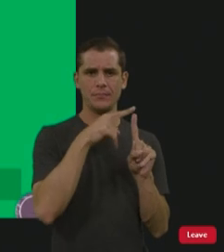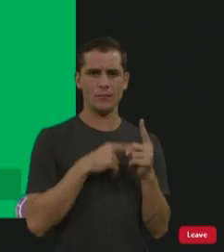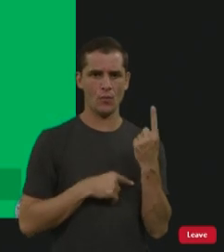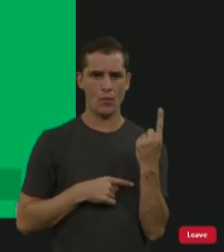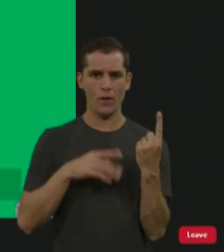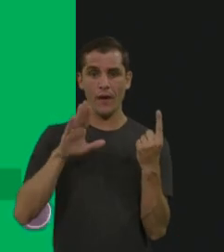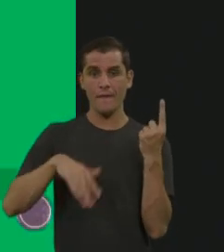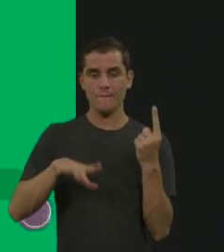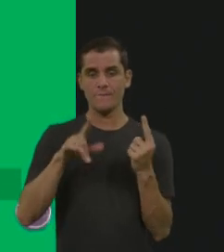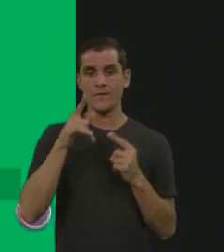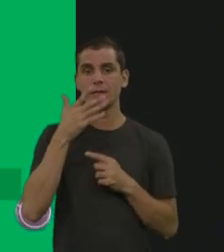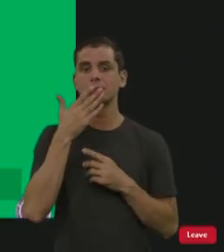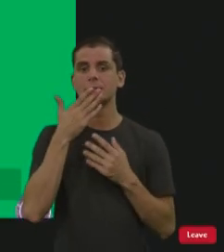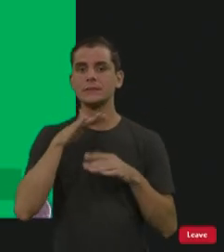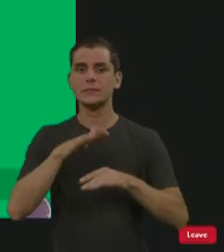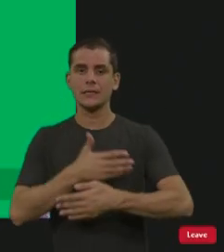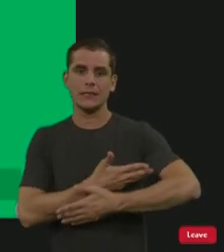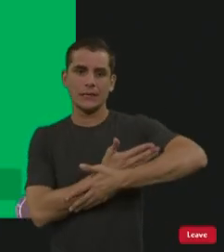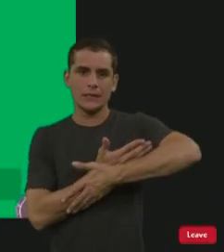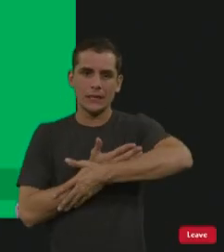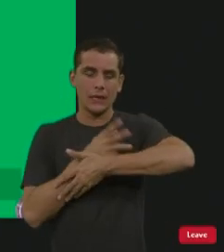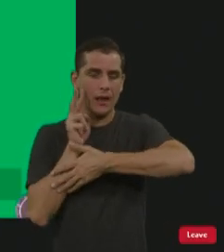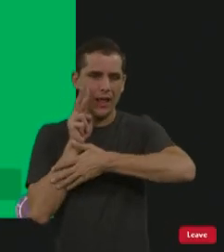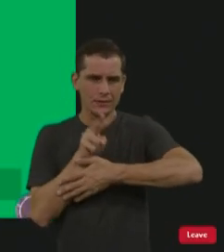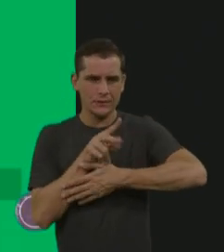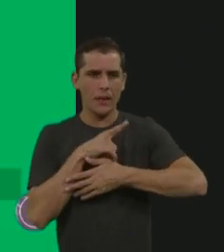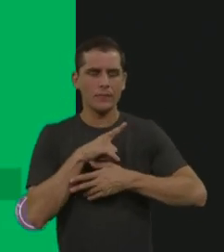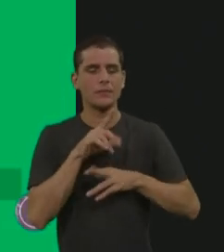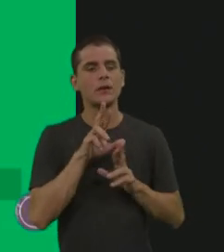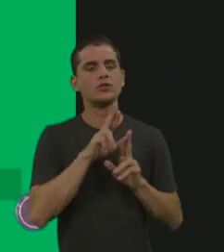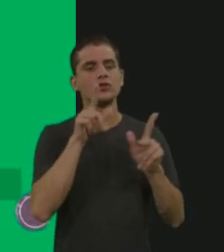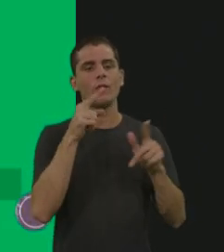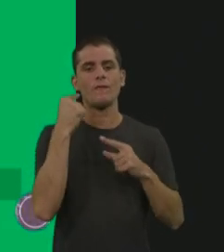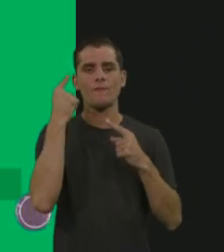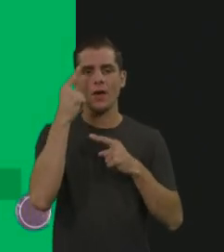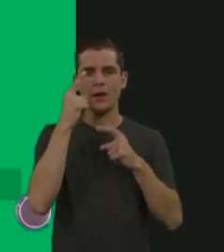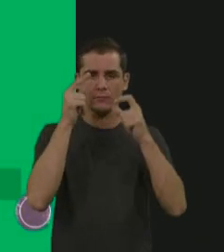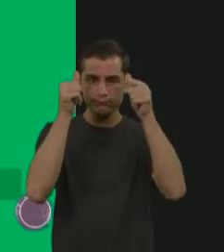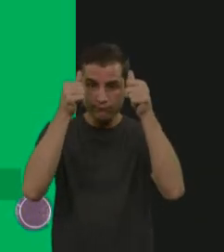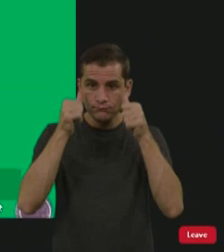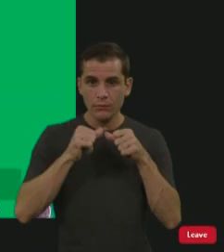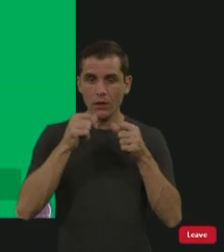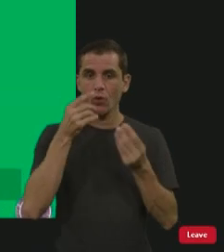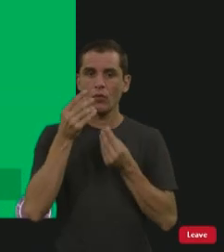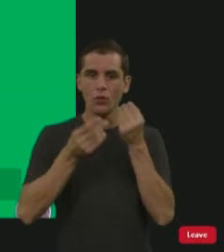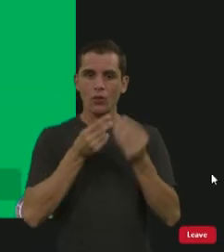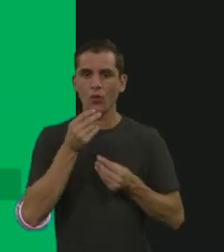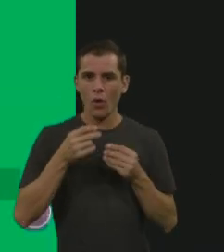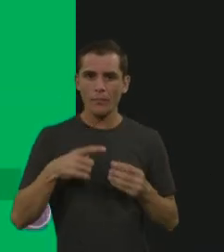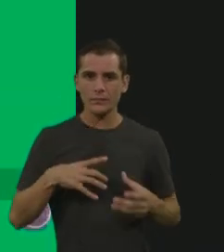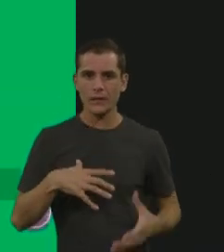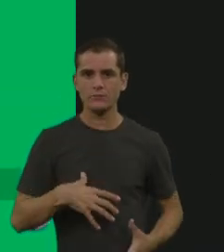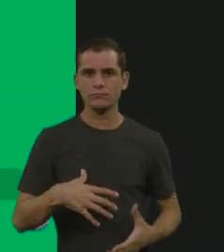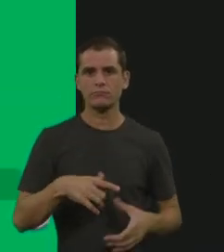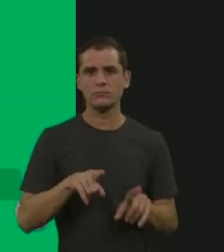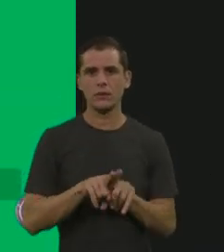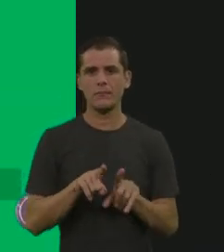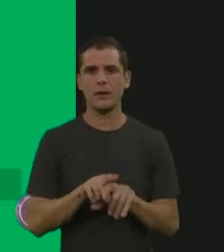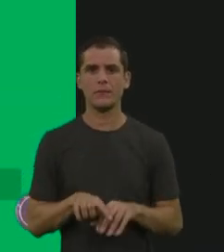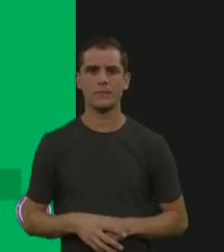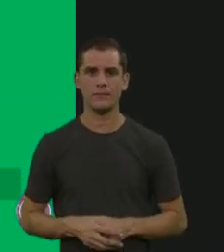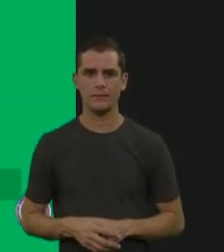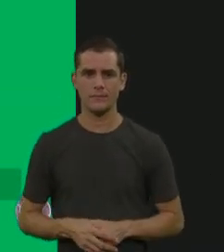E é visto até intraútero. Essa hidropsia, né? Que se chama. Então, nossa, tá. Quando a gente